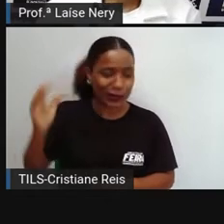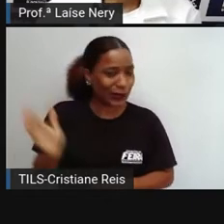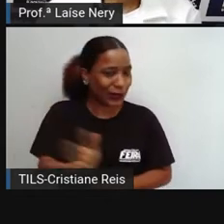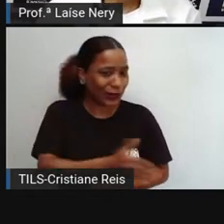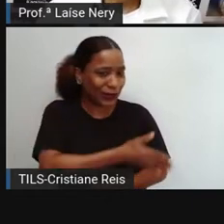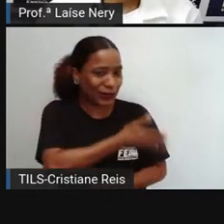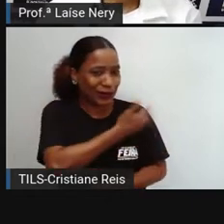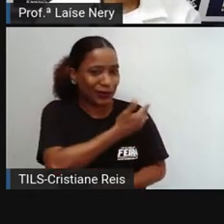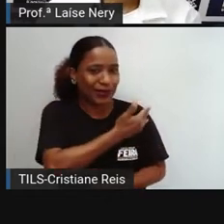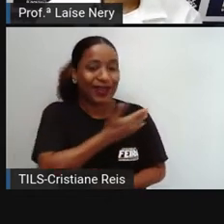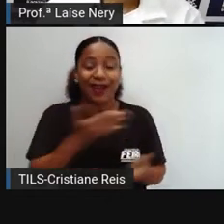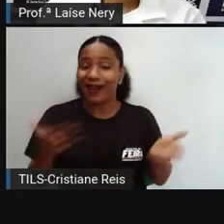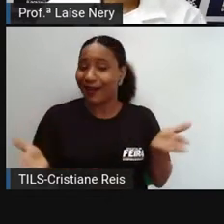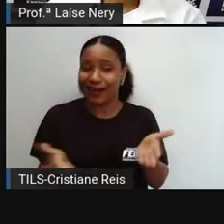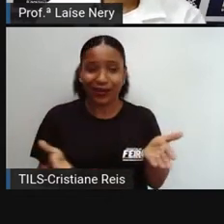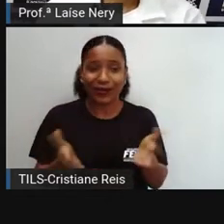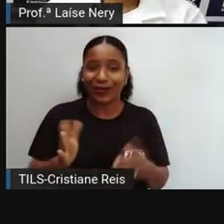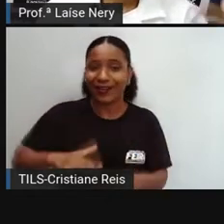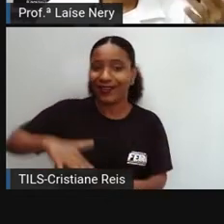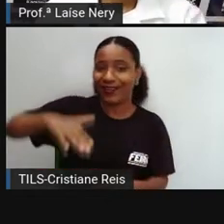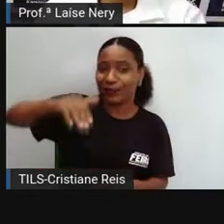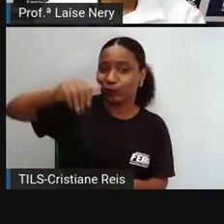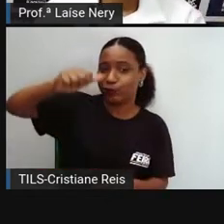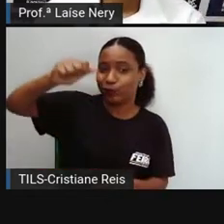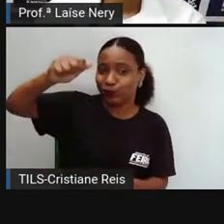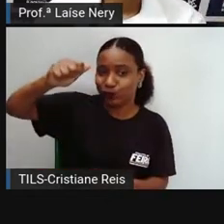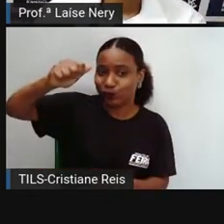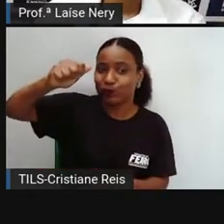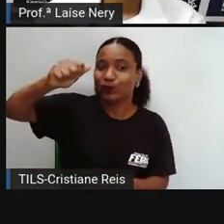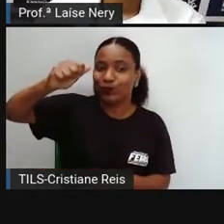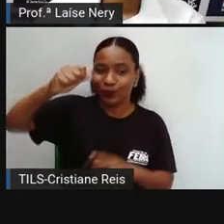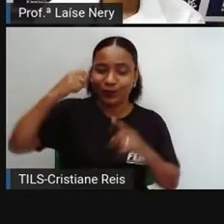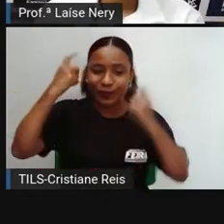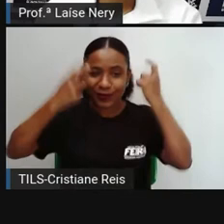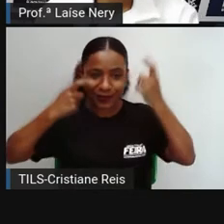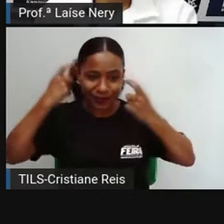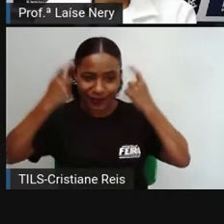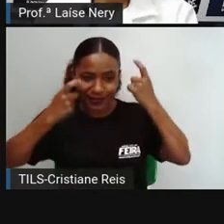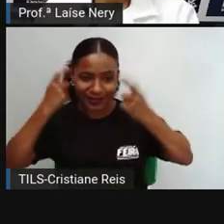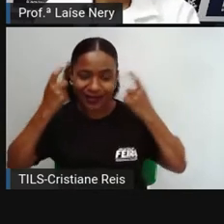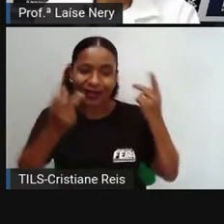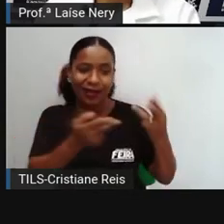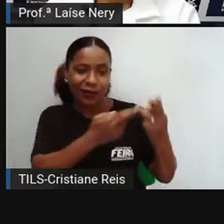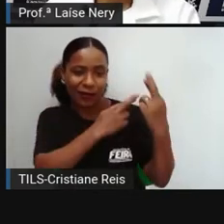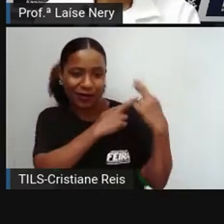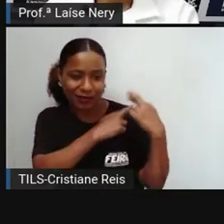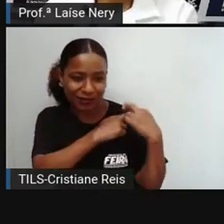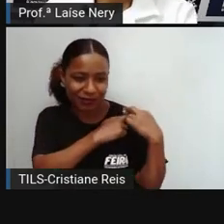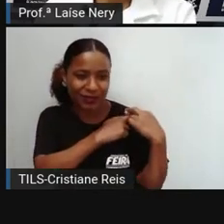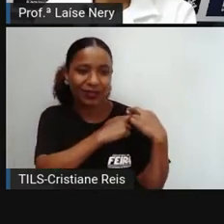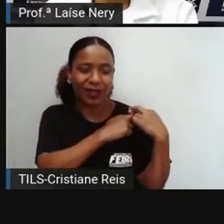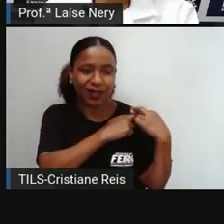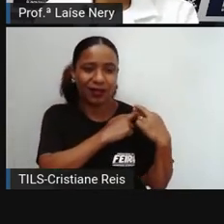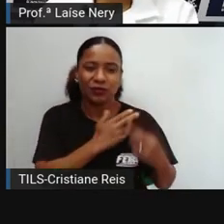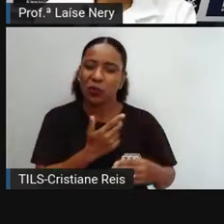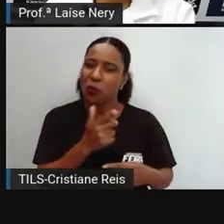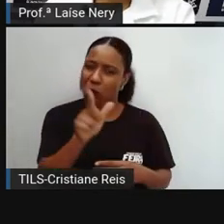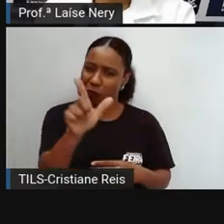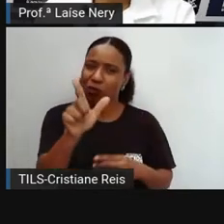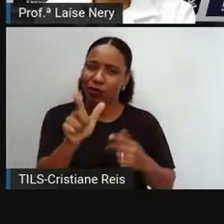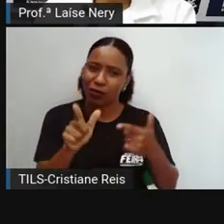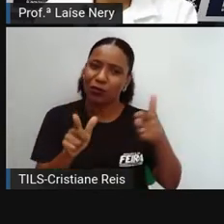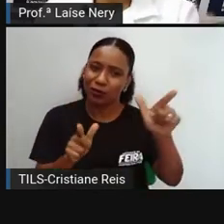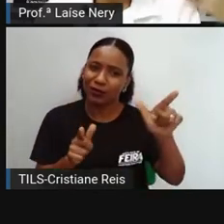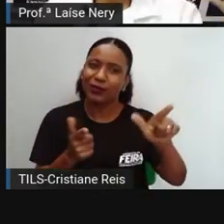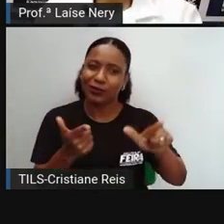Elas já passaram e as mudanças hormonais também